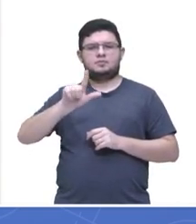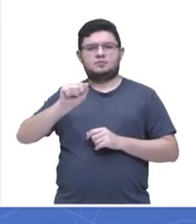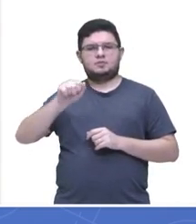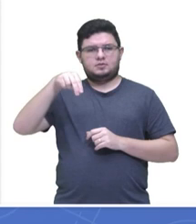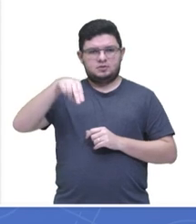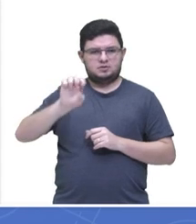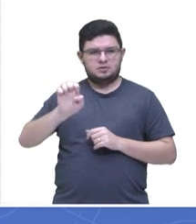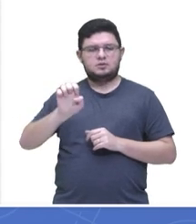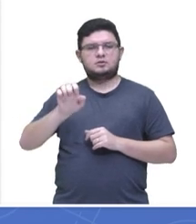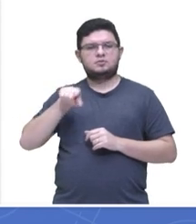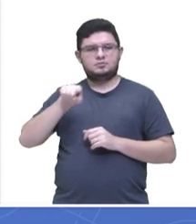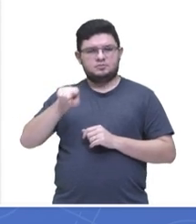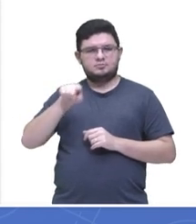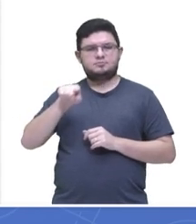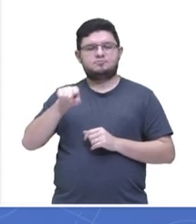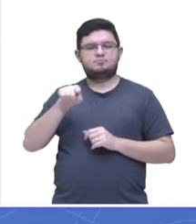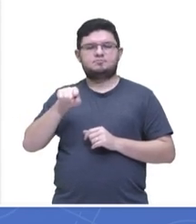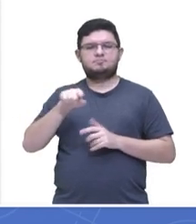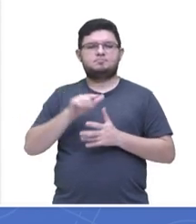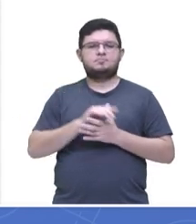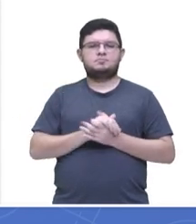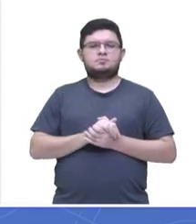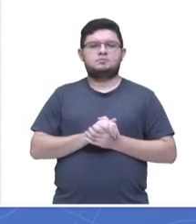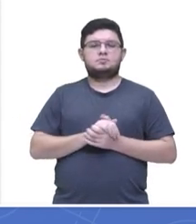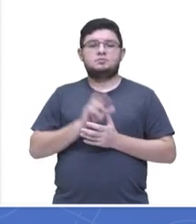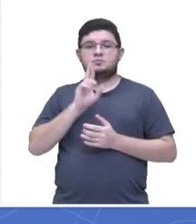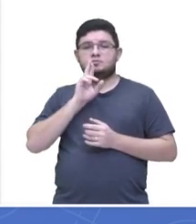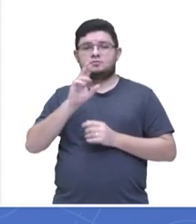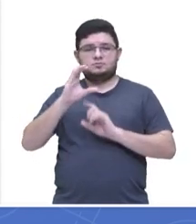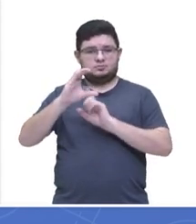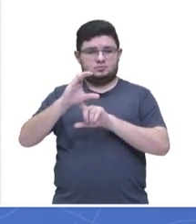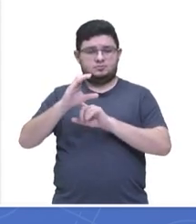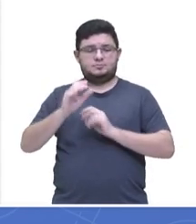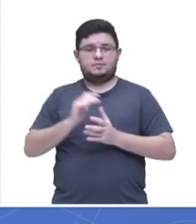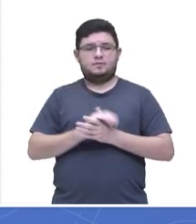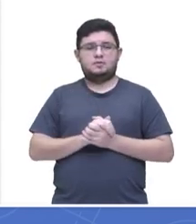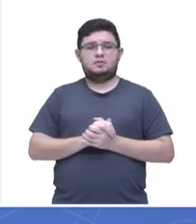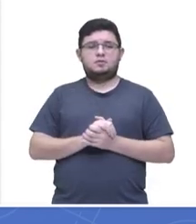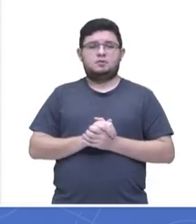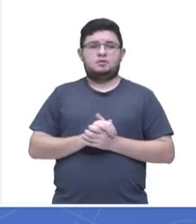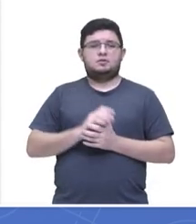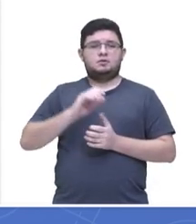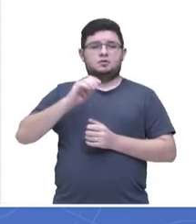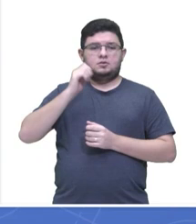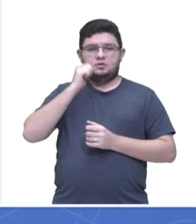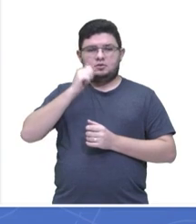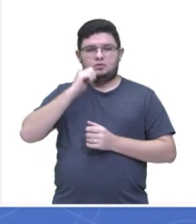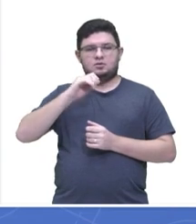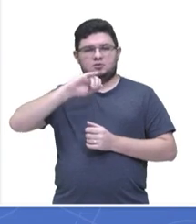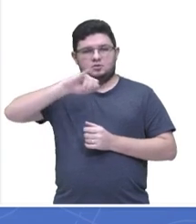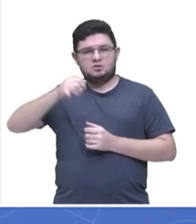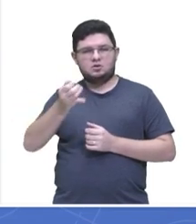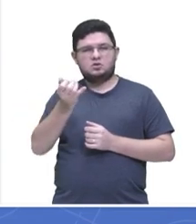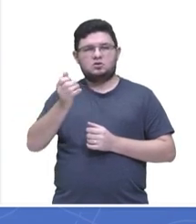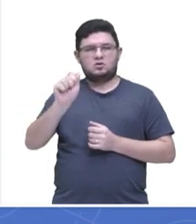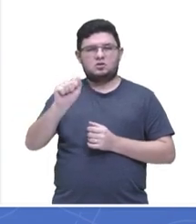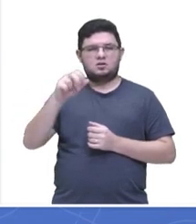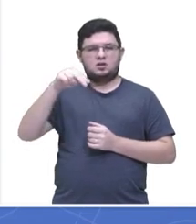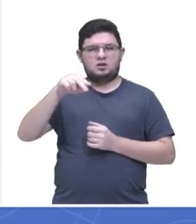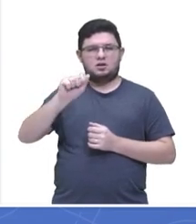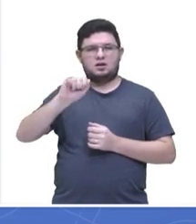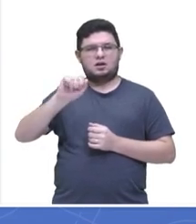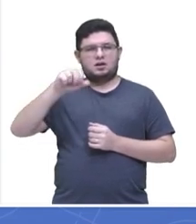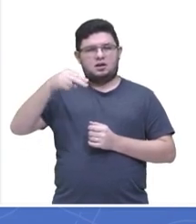Cailane, escola estadual Sebastião Abraga, letra C. Janaína, escola estadual Raimunda